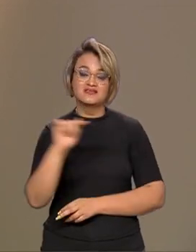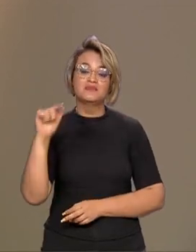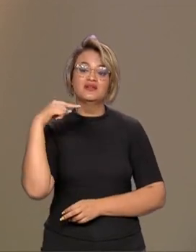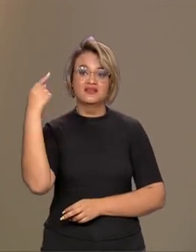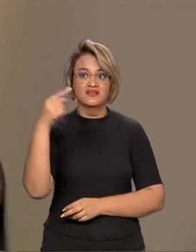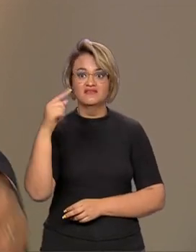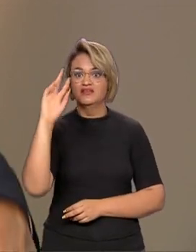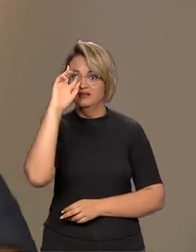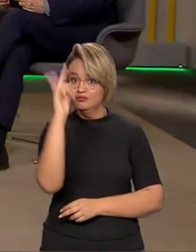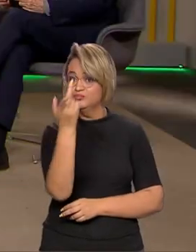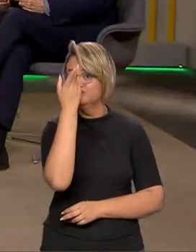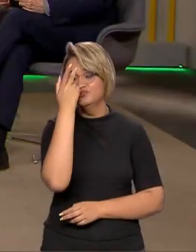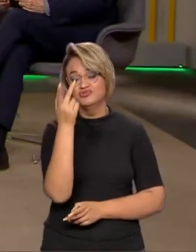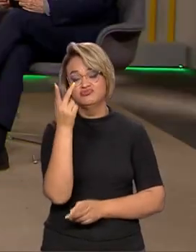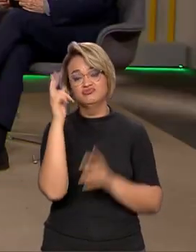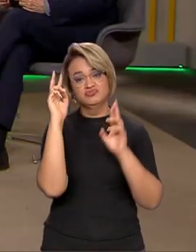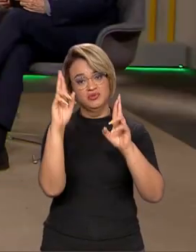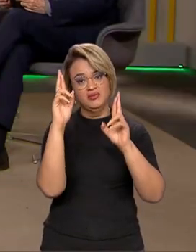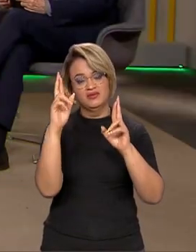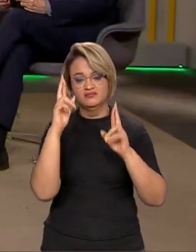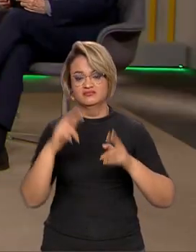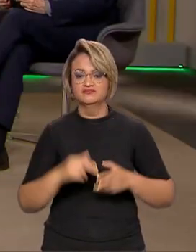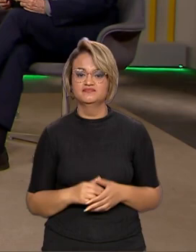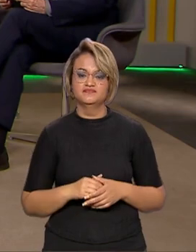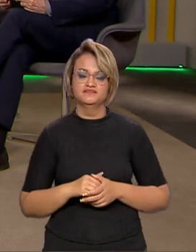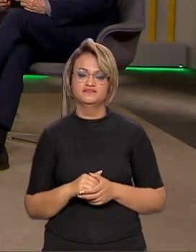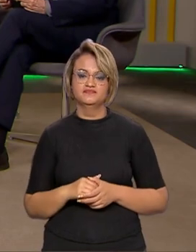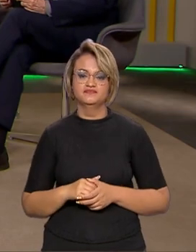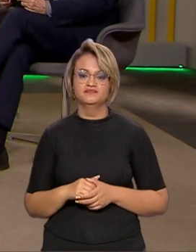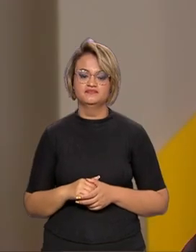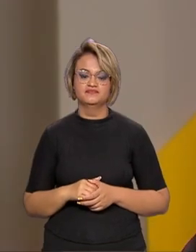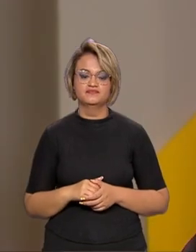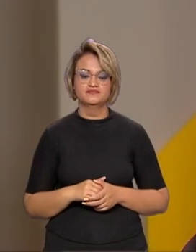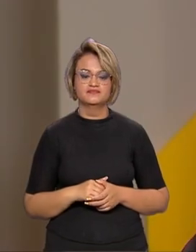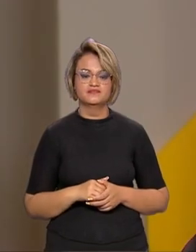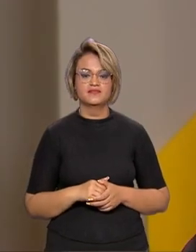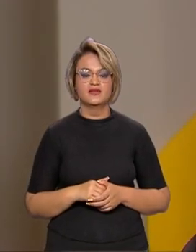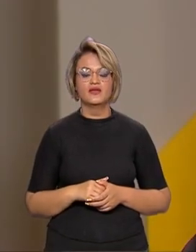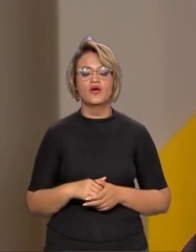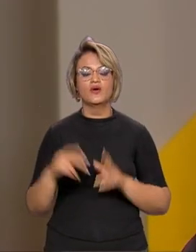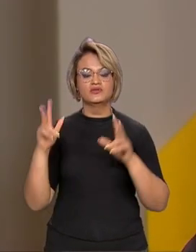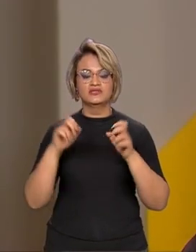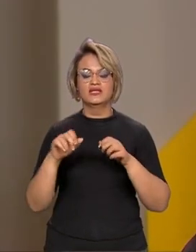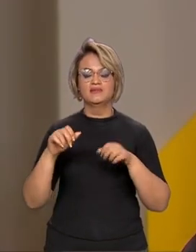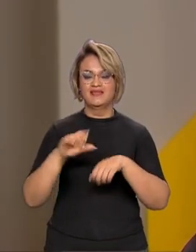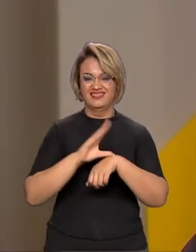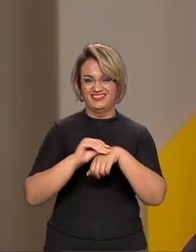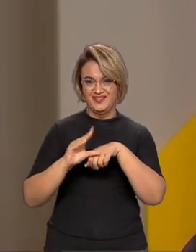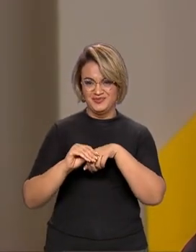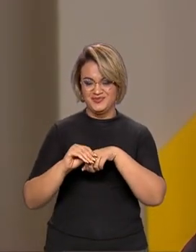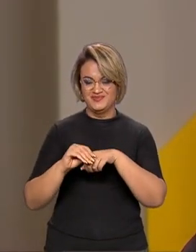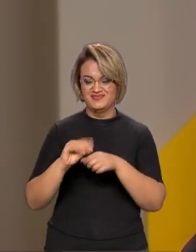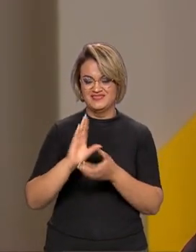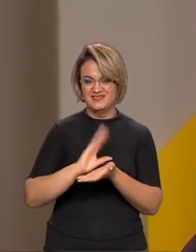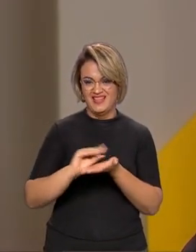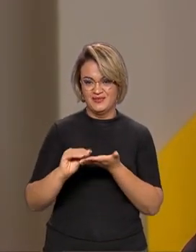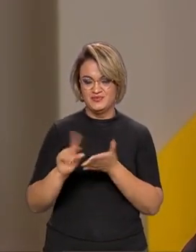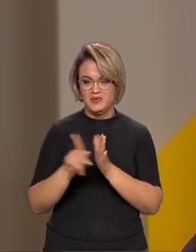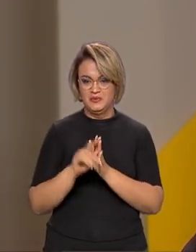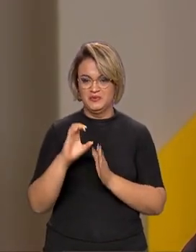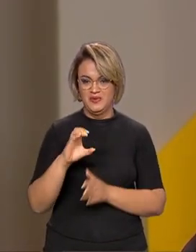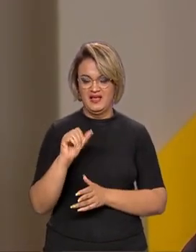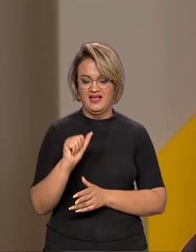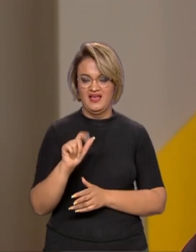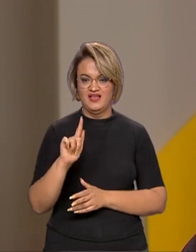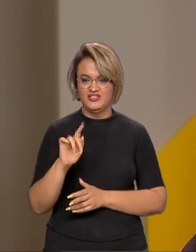insanidade comece a amainar a parte da decisão do Copom. Agora, voltando aos dados do Caged, divulgados hoje, ministro,